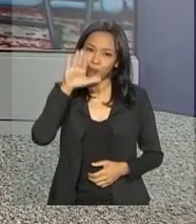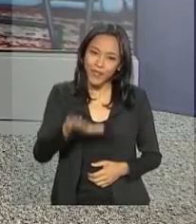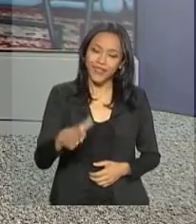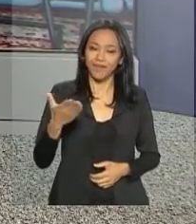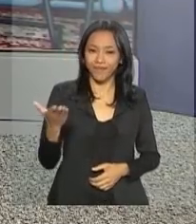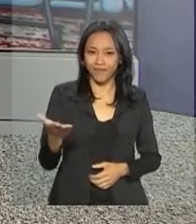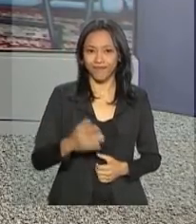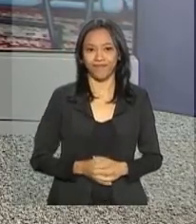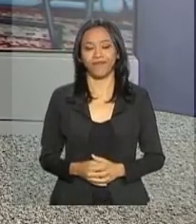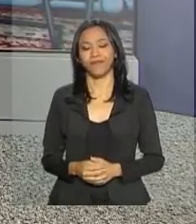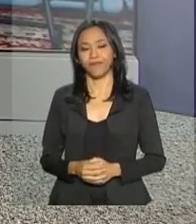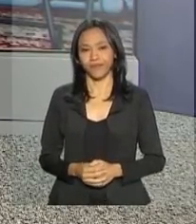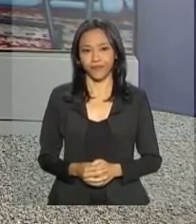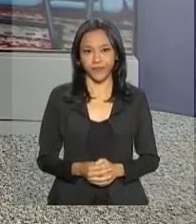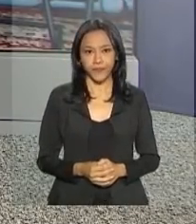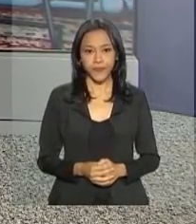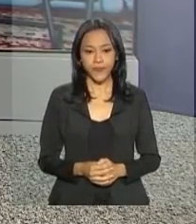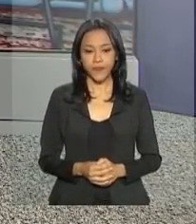Luciana.